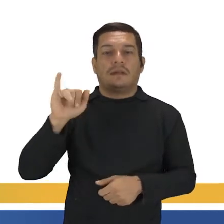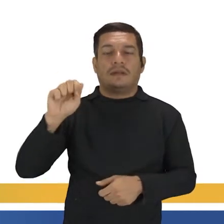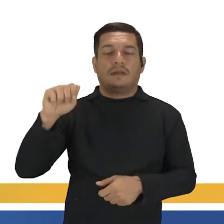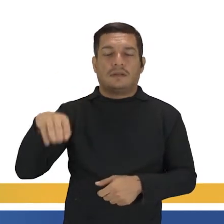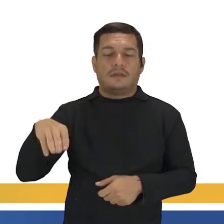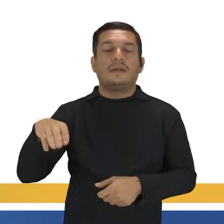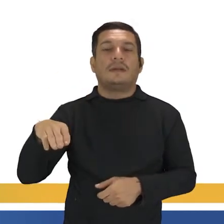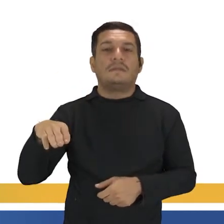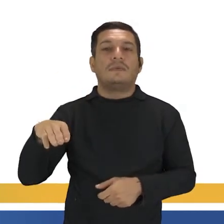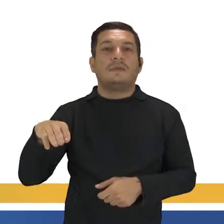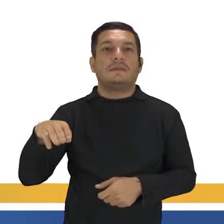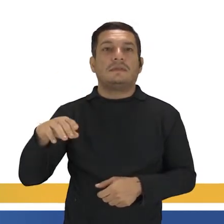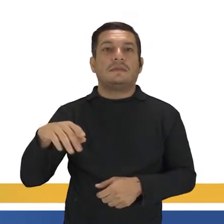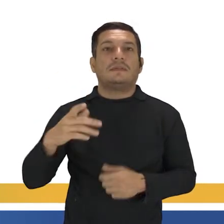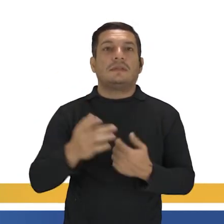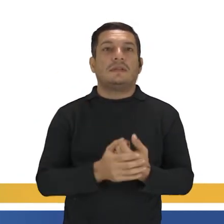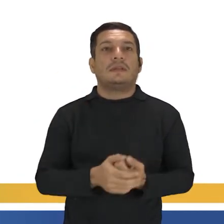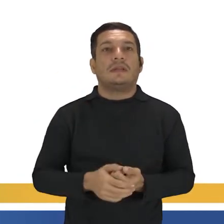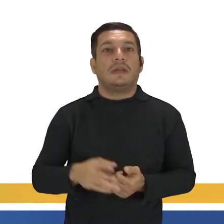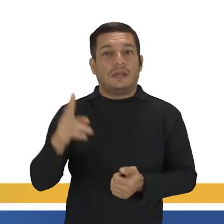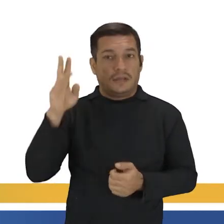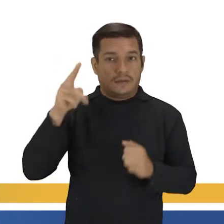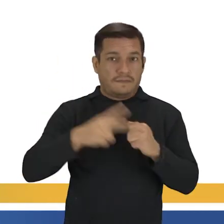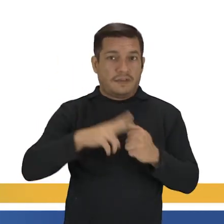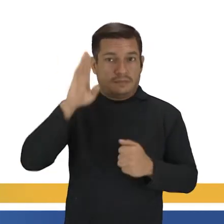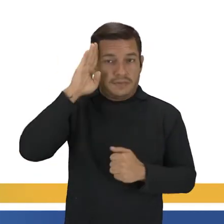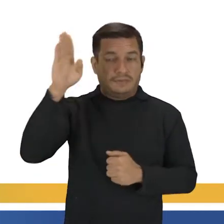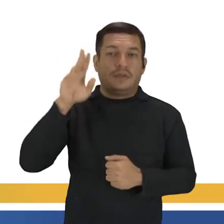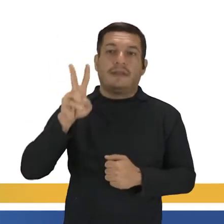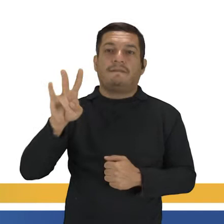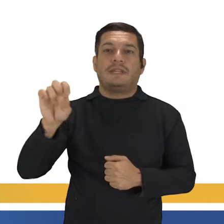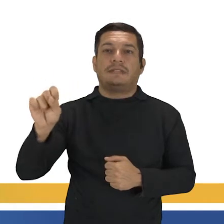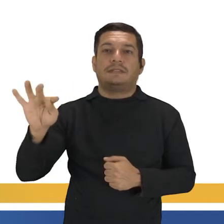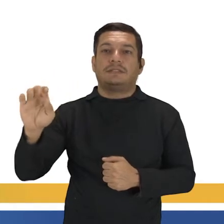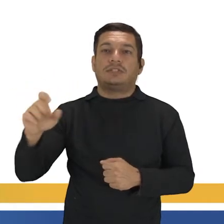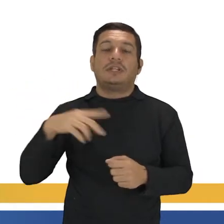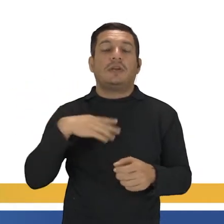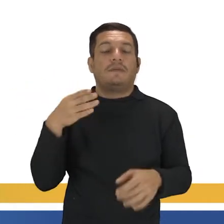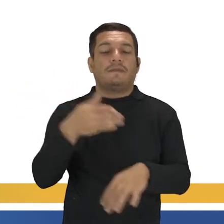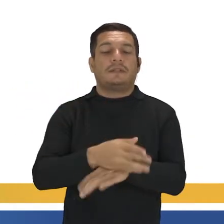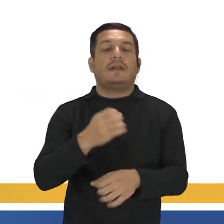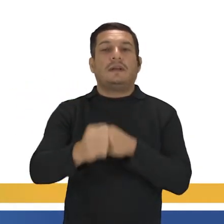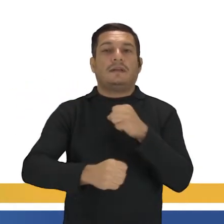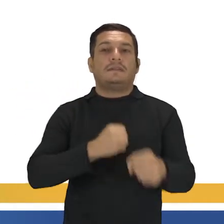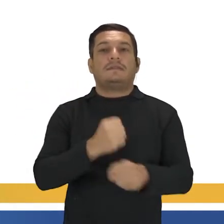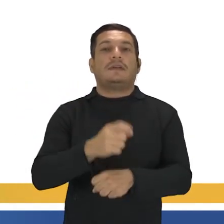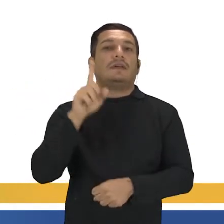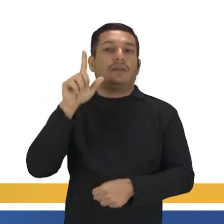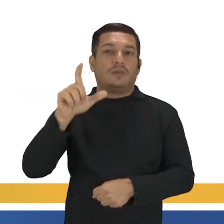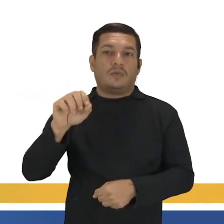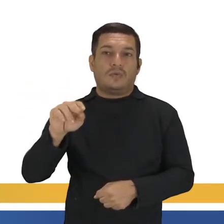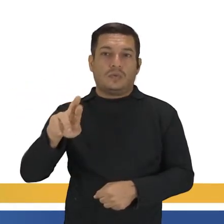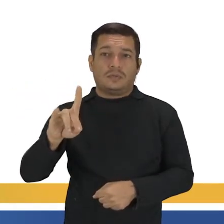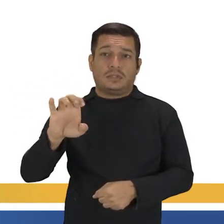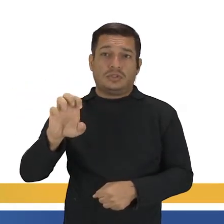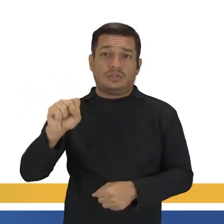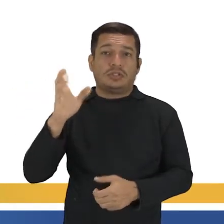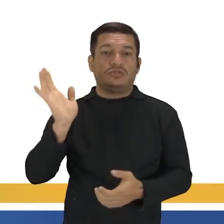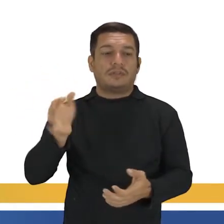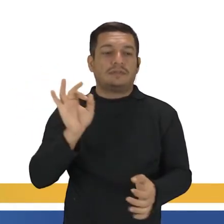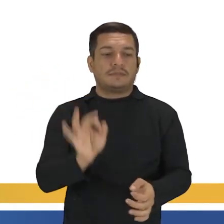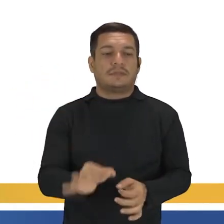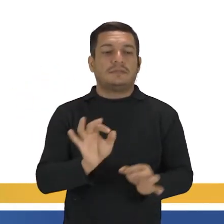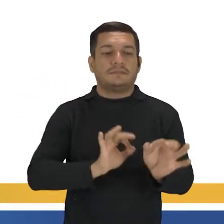e o verbo principal que é visit. Ah, tô indo visitar Londres no ano que vem. Tá certo, isso já tá planejado.